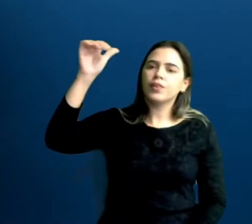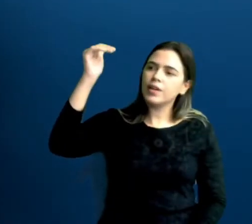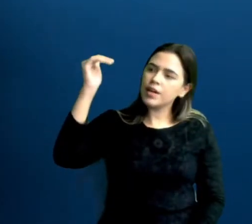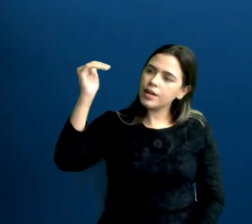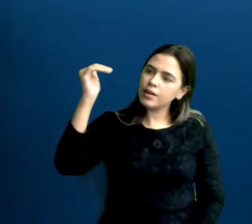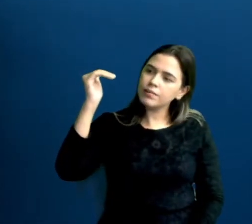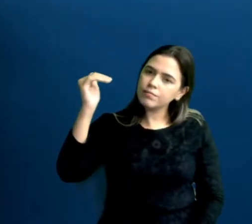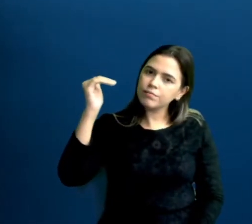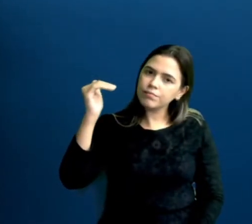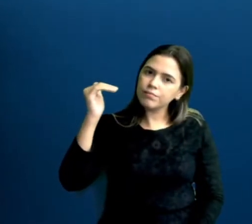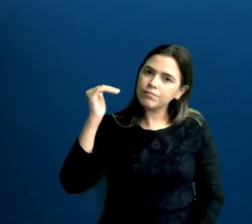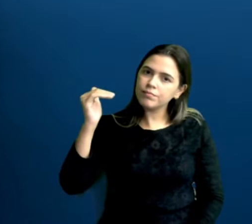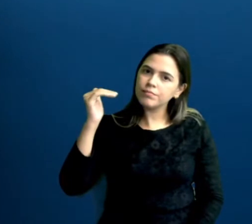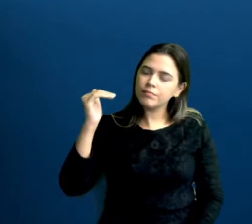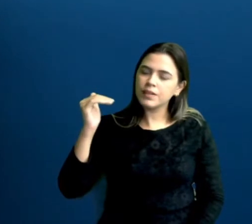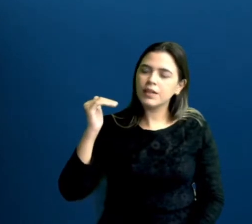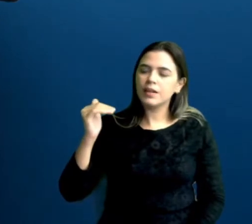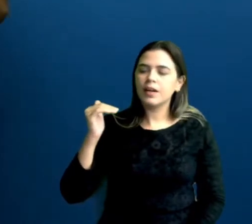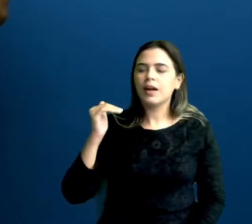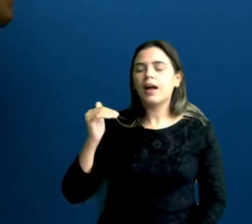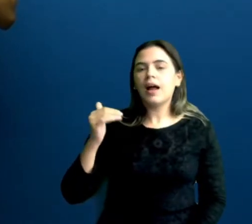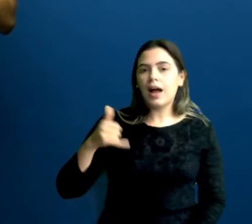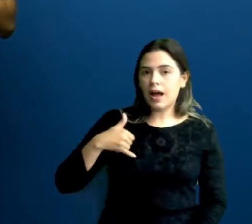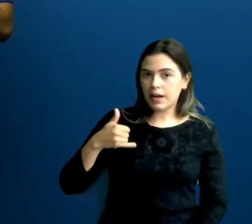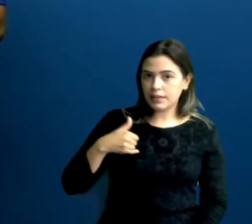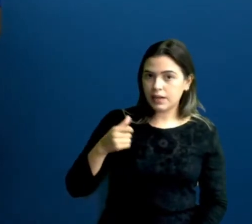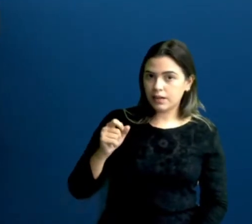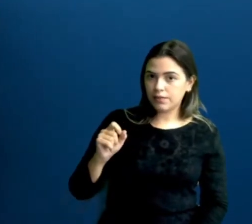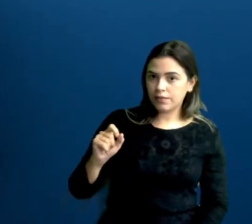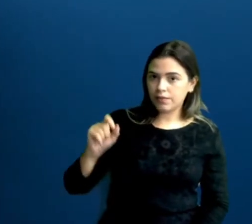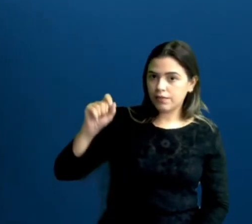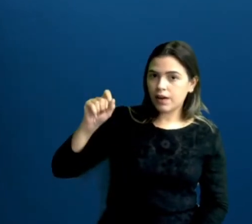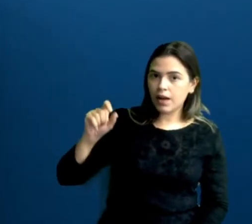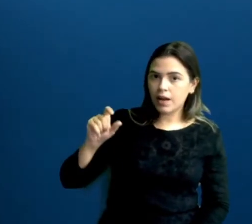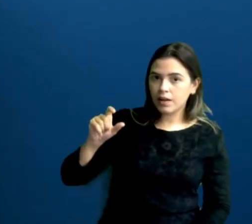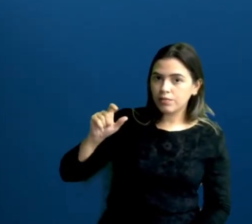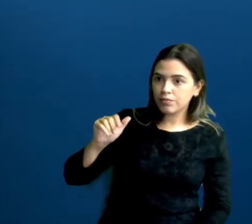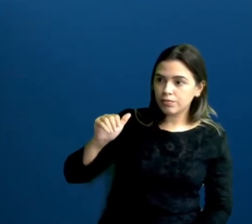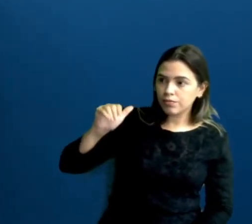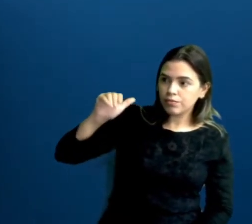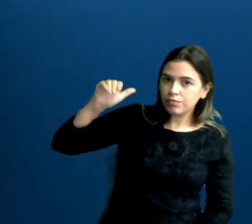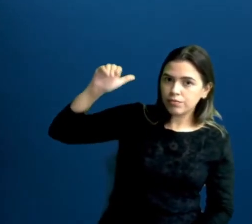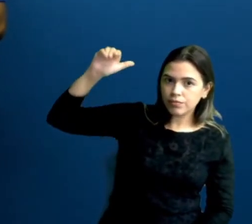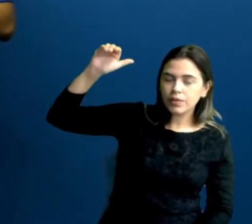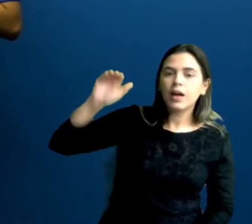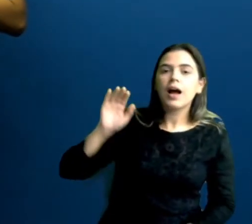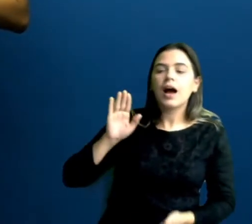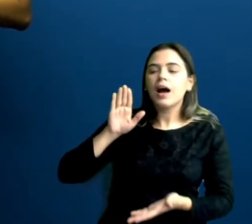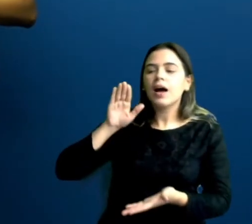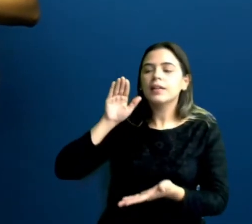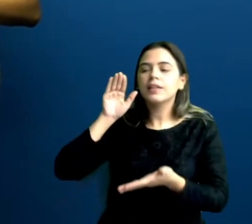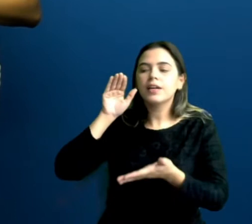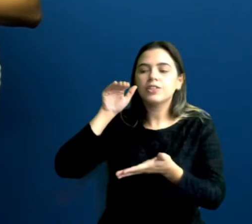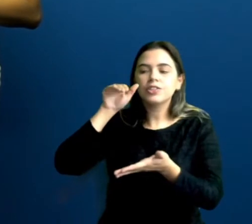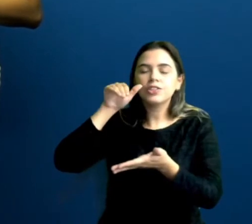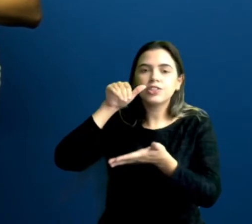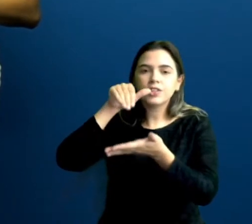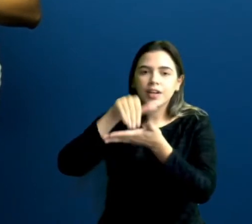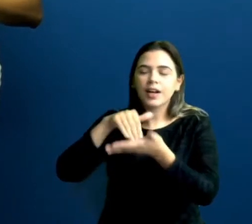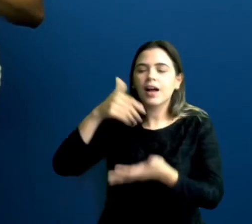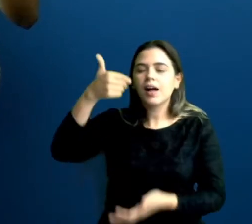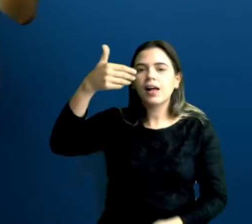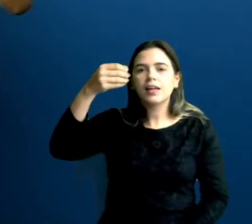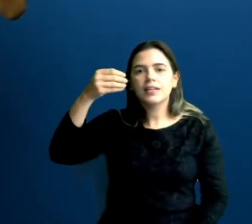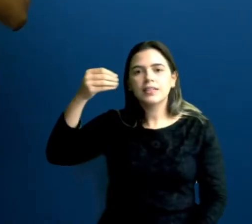barras, medida que vão ficando mais altas, a idade vai aumentando. Até chegar lá no topo, que aqui representa de 100 anos ou mais.